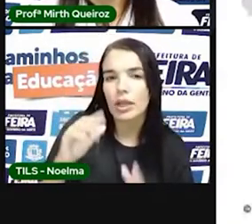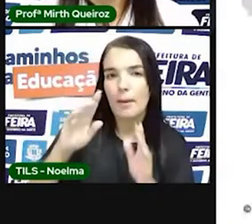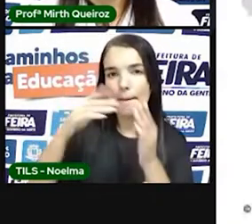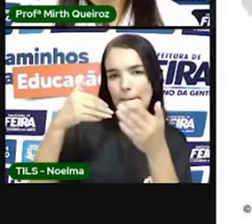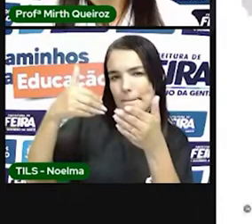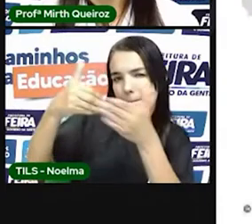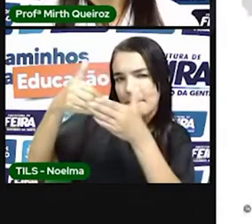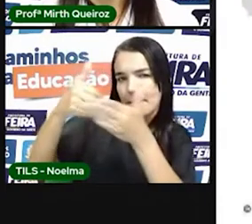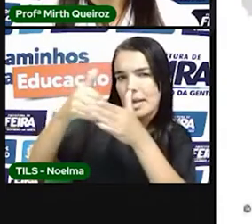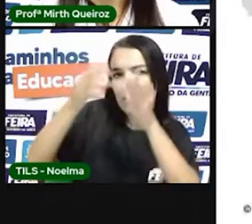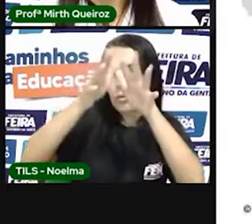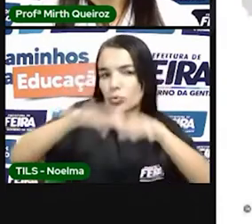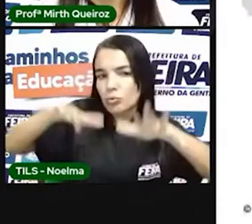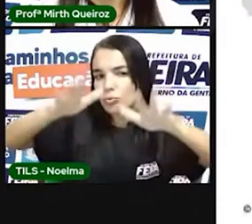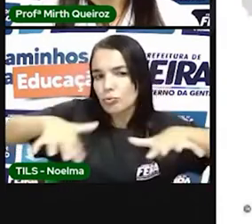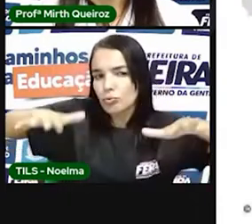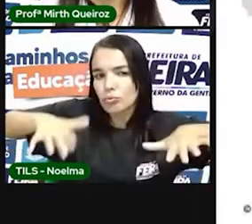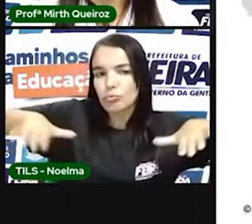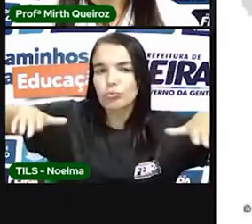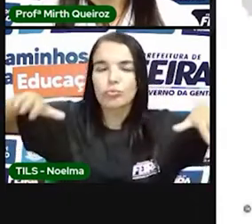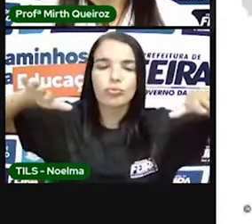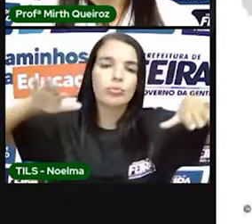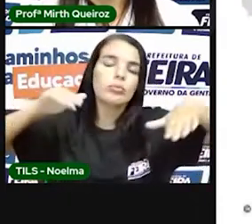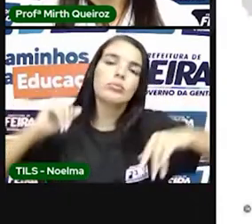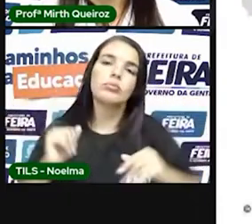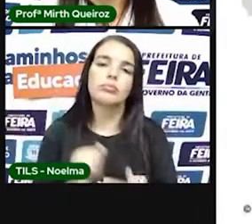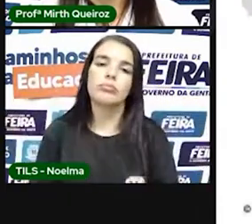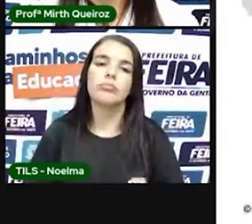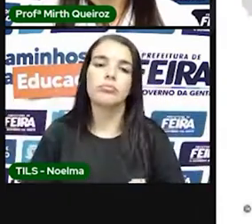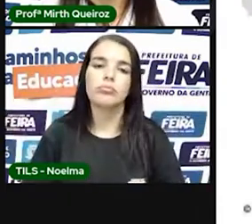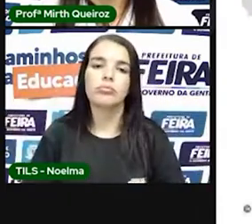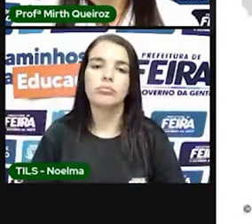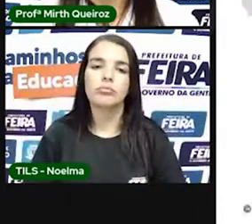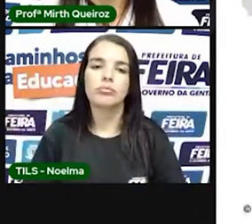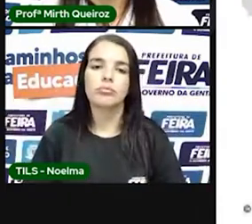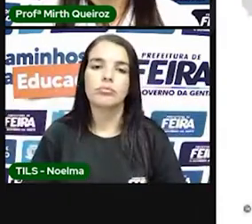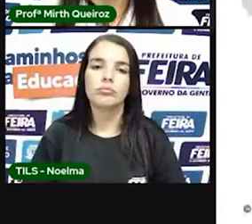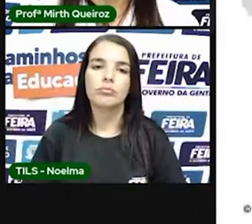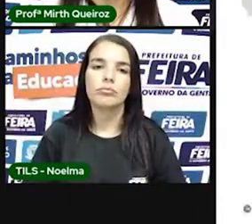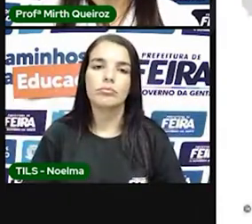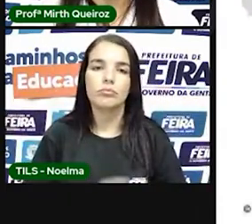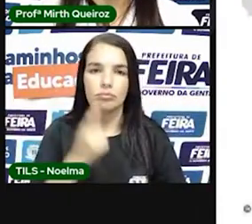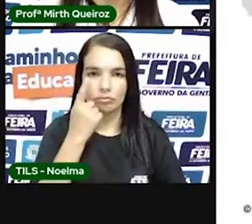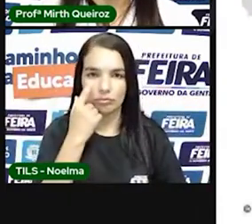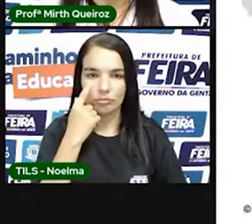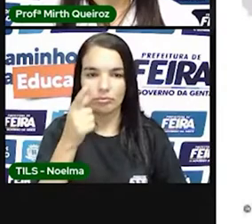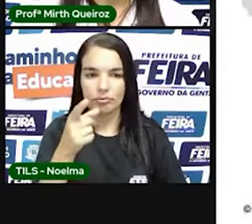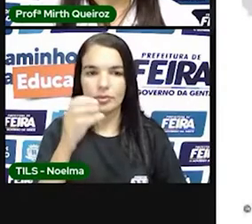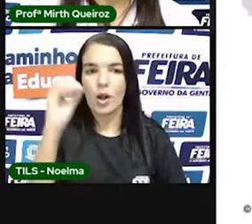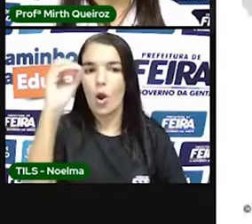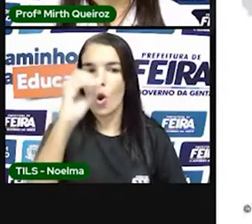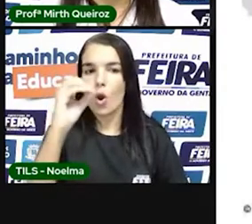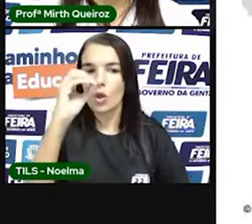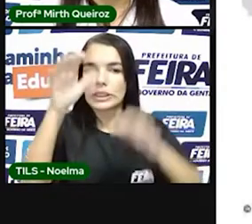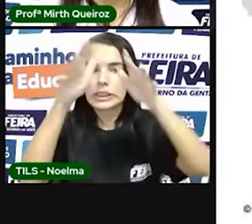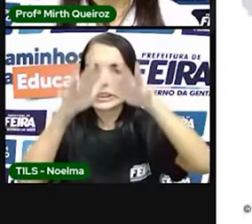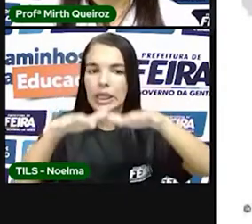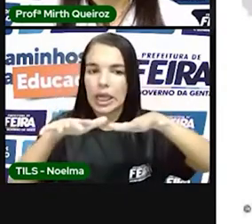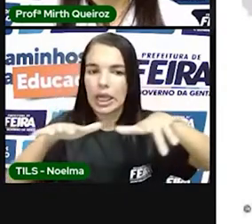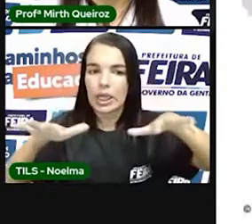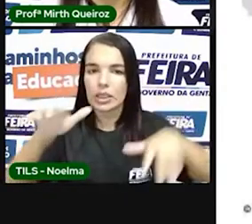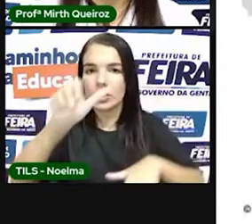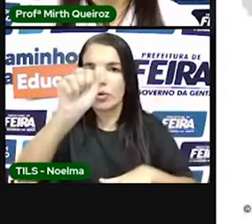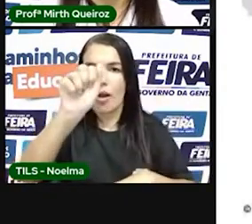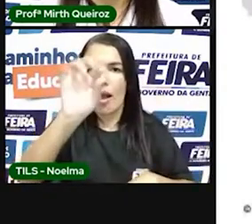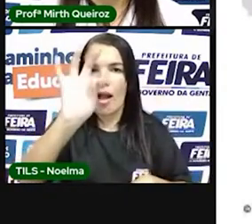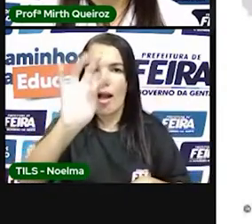costa, né? Próxima à costa, onde nós temos aqui o Oceano Atlântico. Essa parte